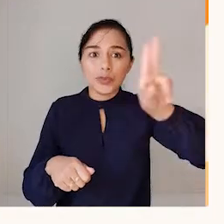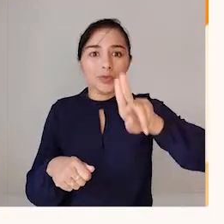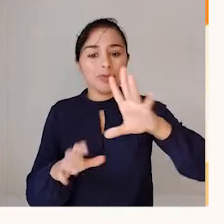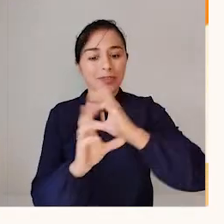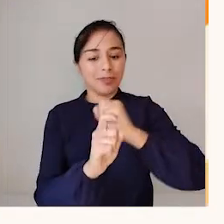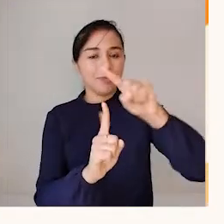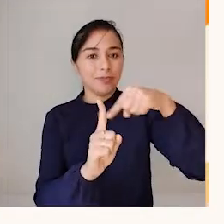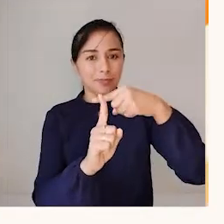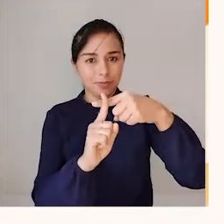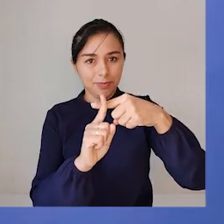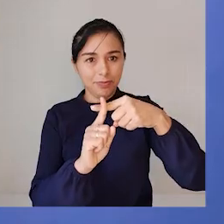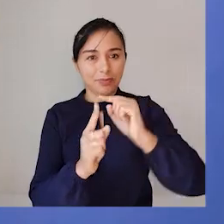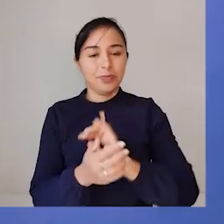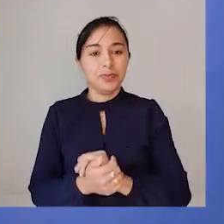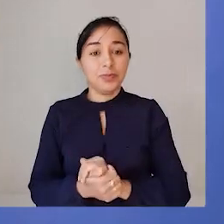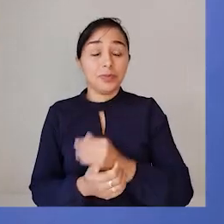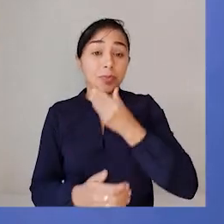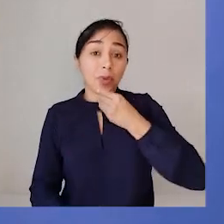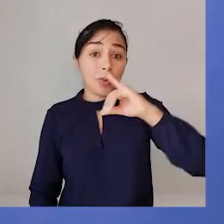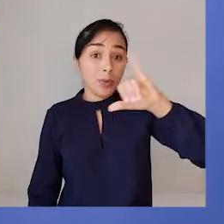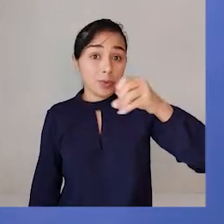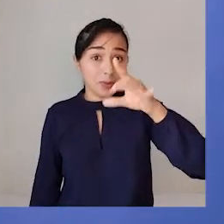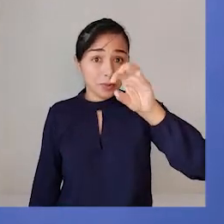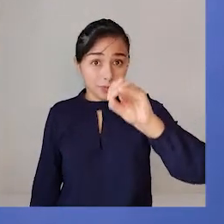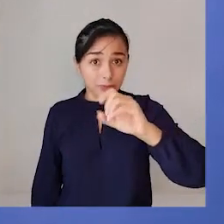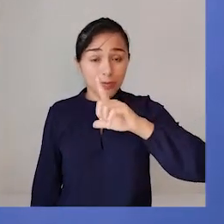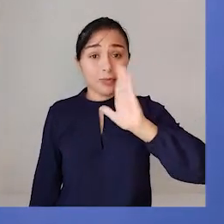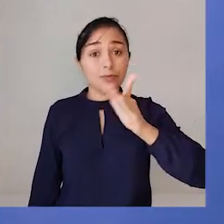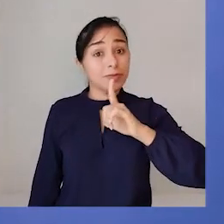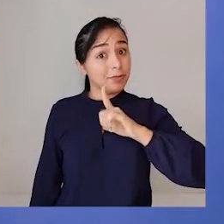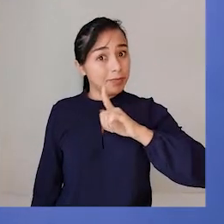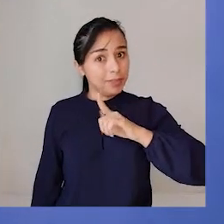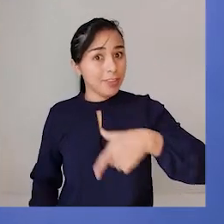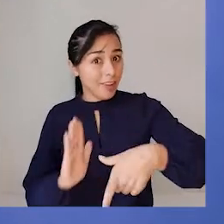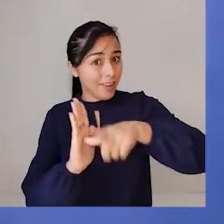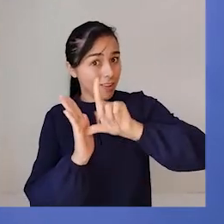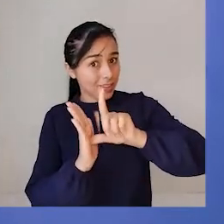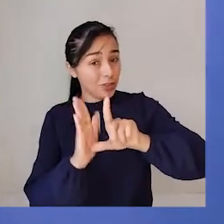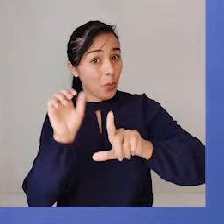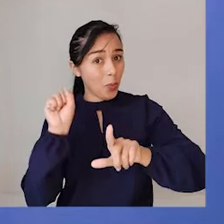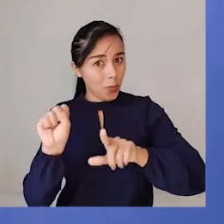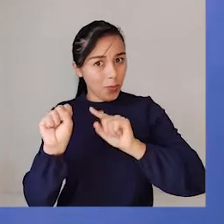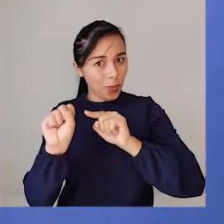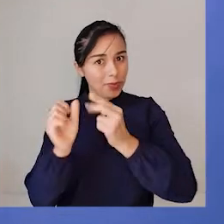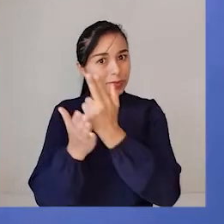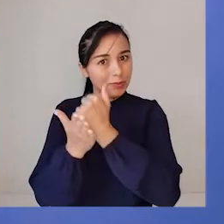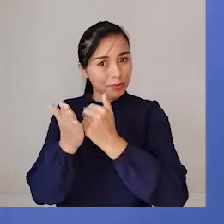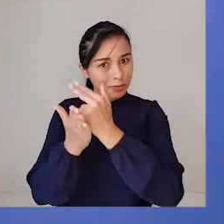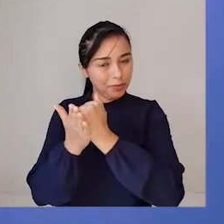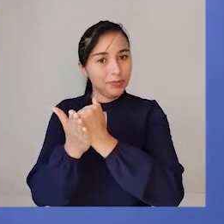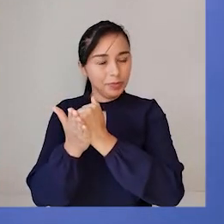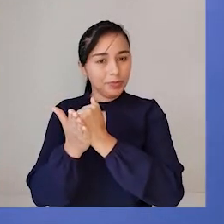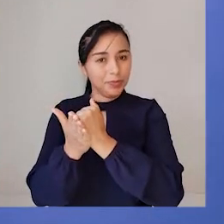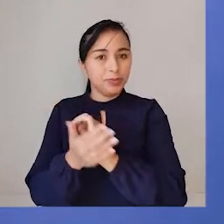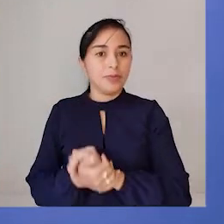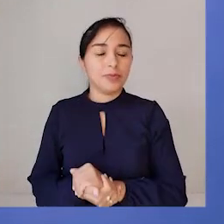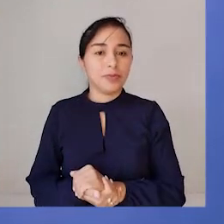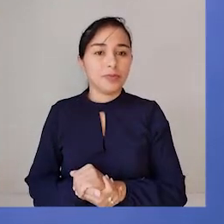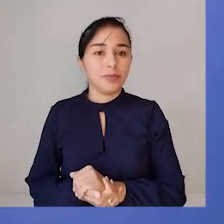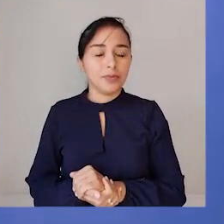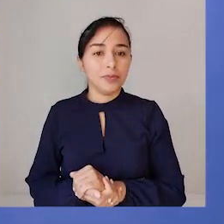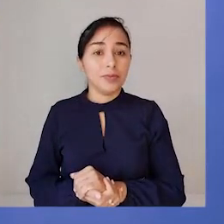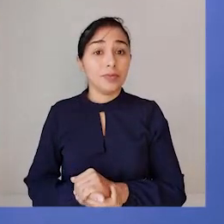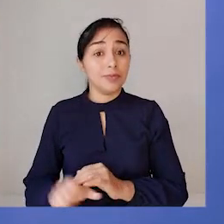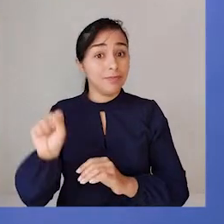cálculo simples como esse. João, ele já tinha oito figurinhas. Então, ele tinha essa